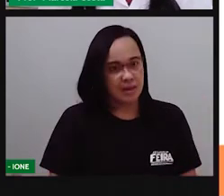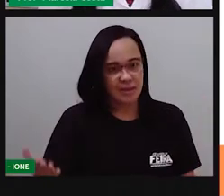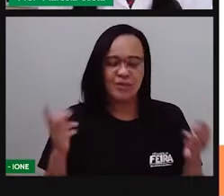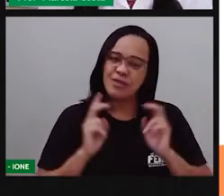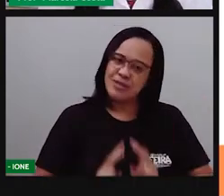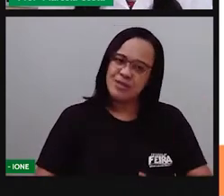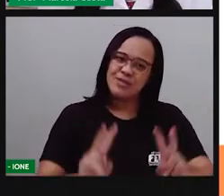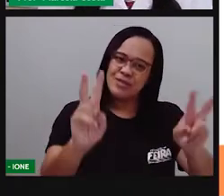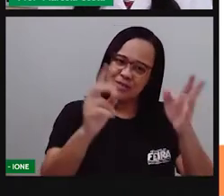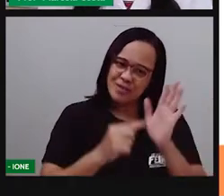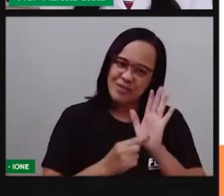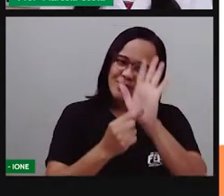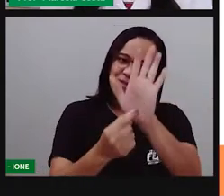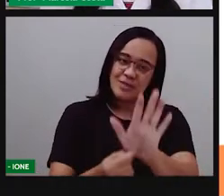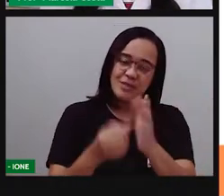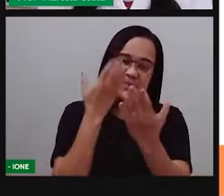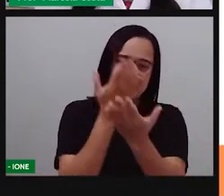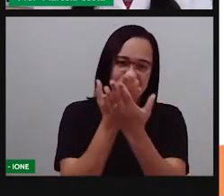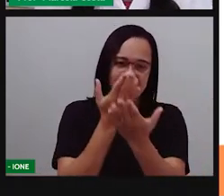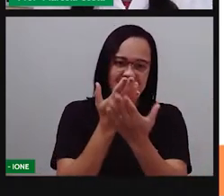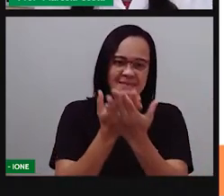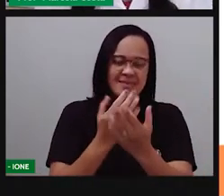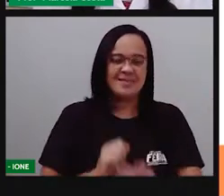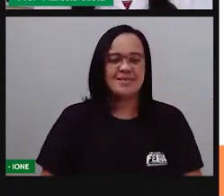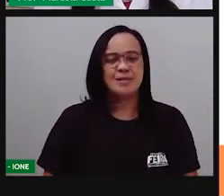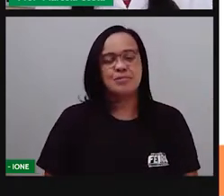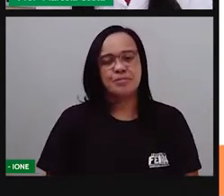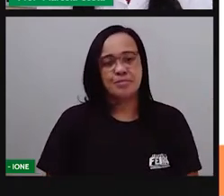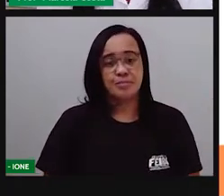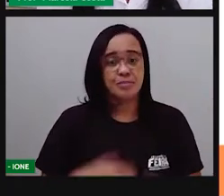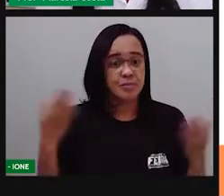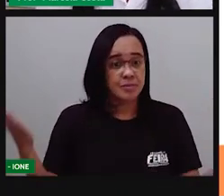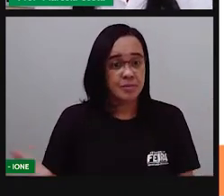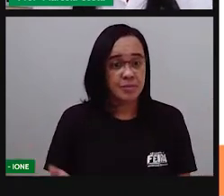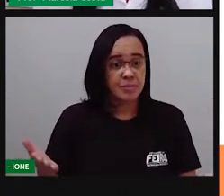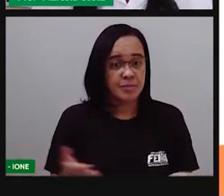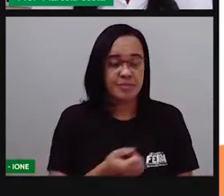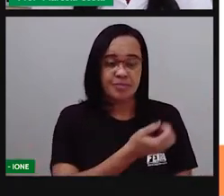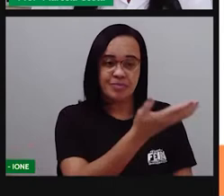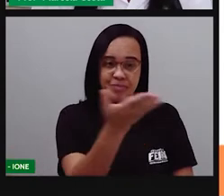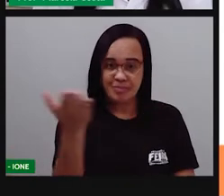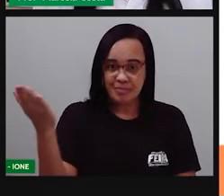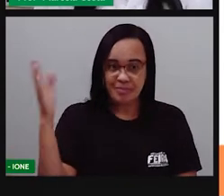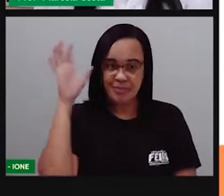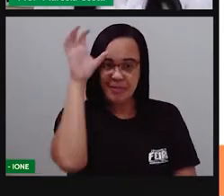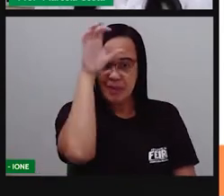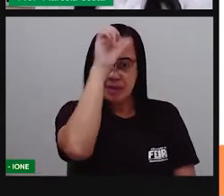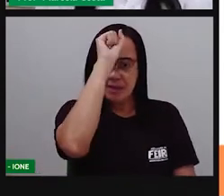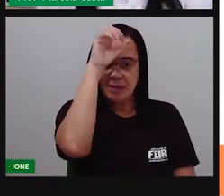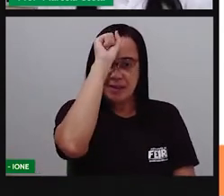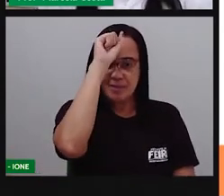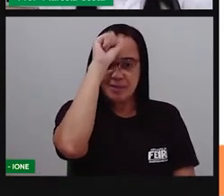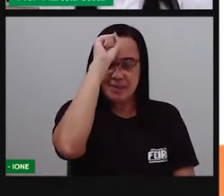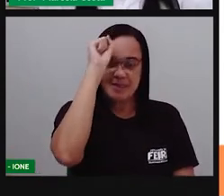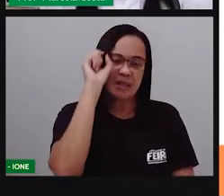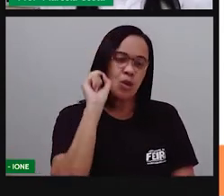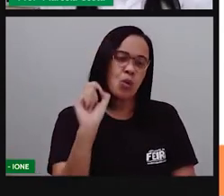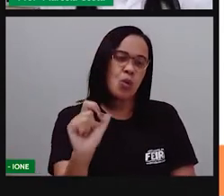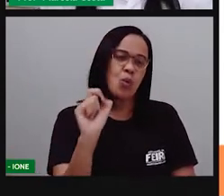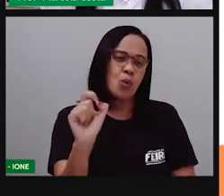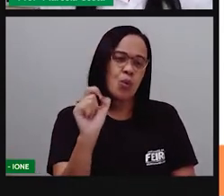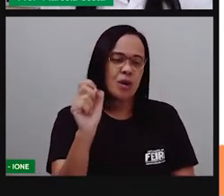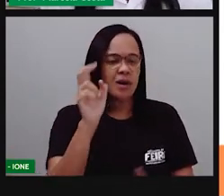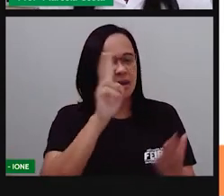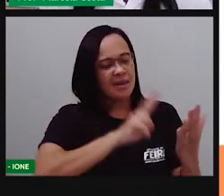abordagem nessa aula. Então, hoje, você vai aprender a fazer a leitura